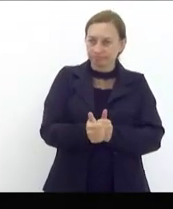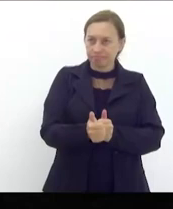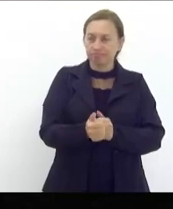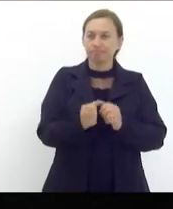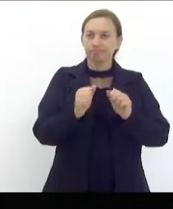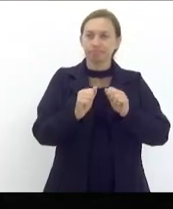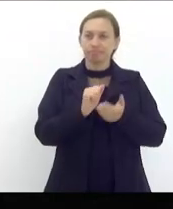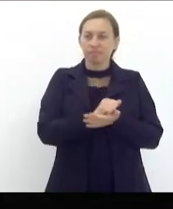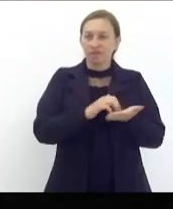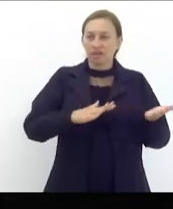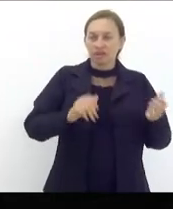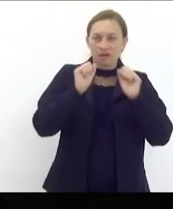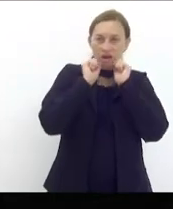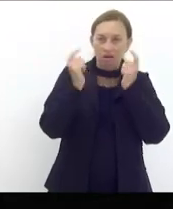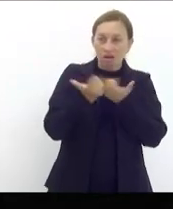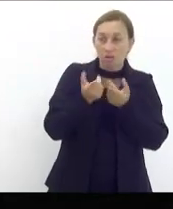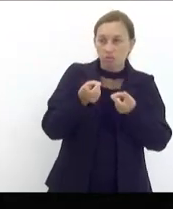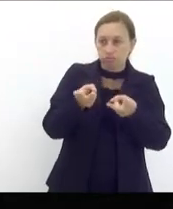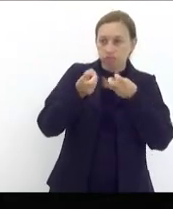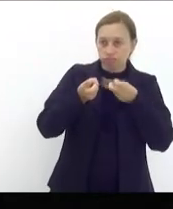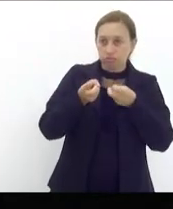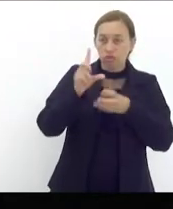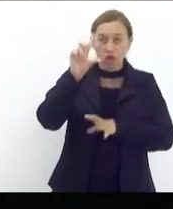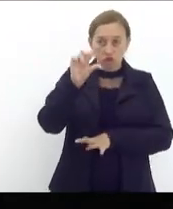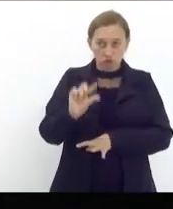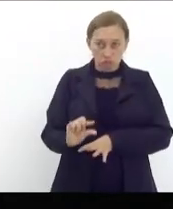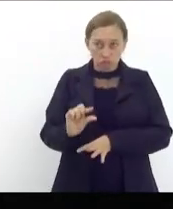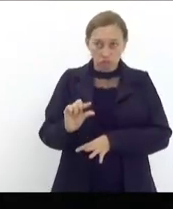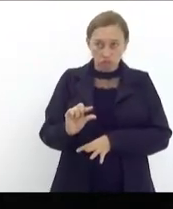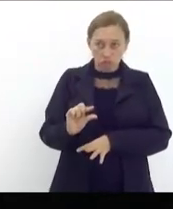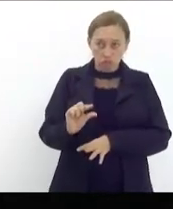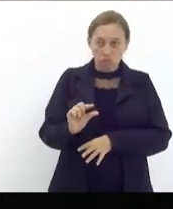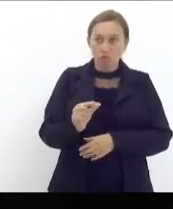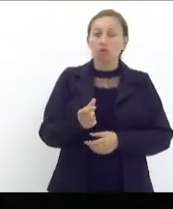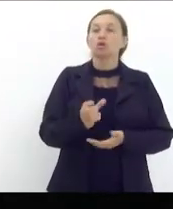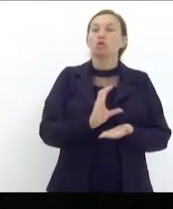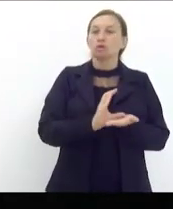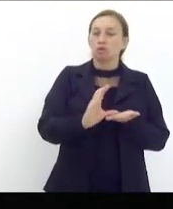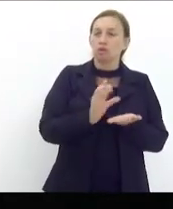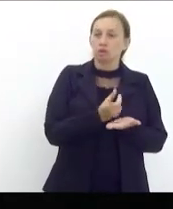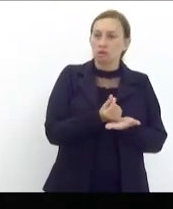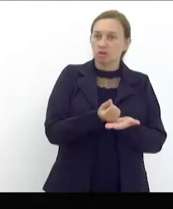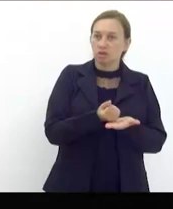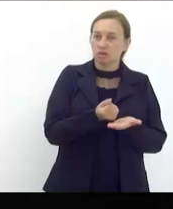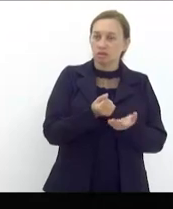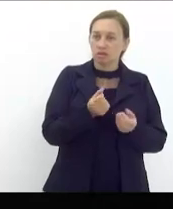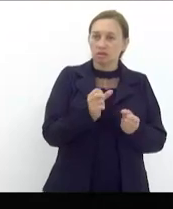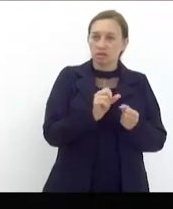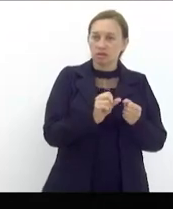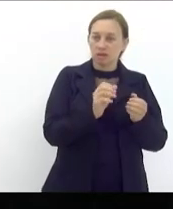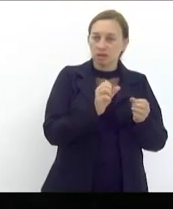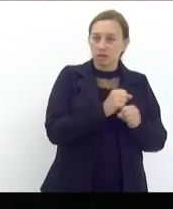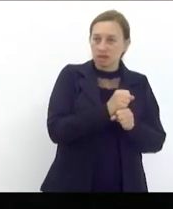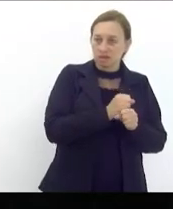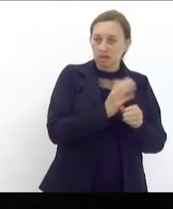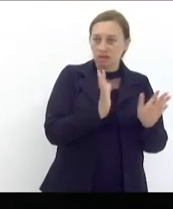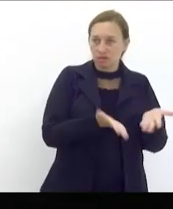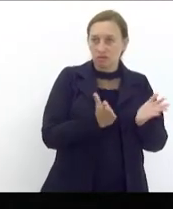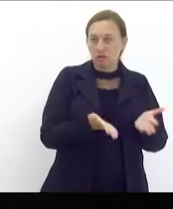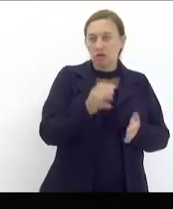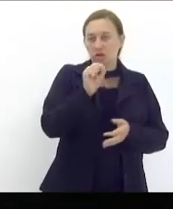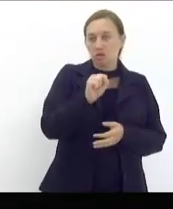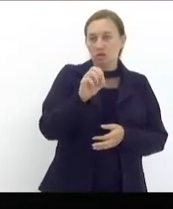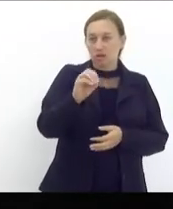Legislativa pode reparar que foi reduzido no orçamento para ser executado esse ano pelo menos 80